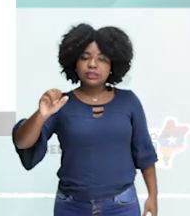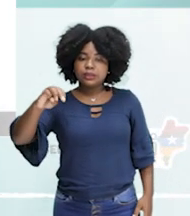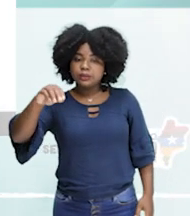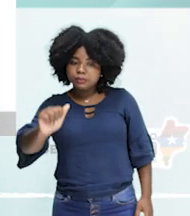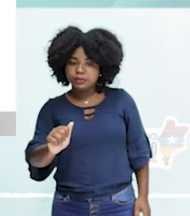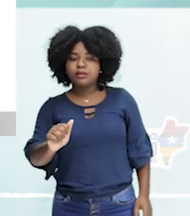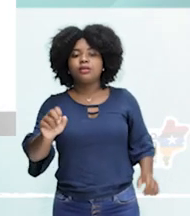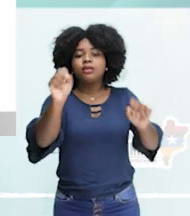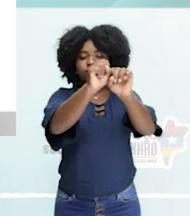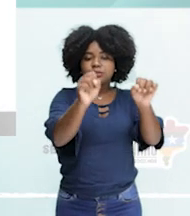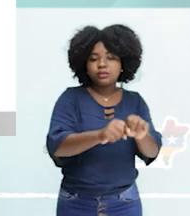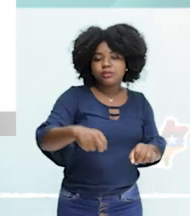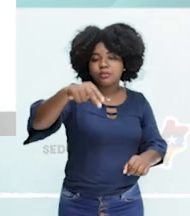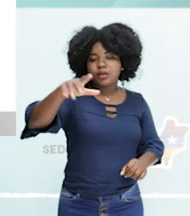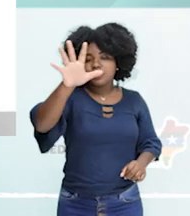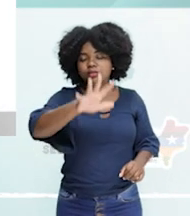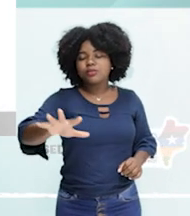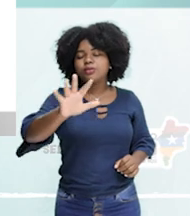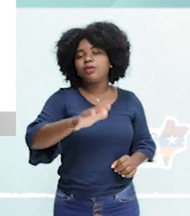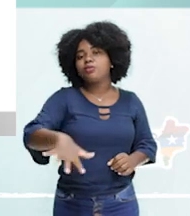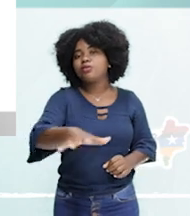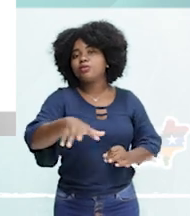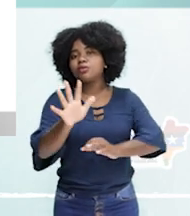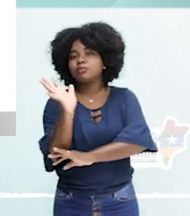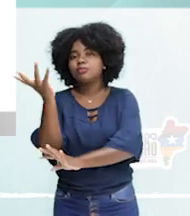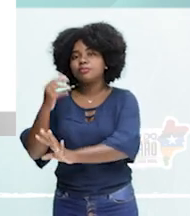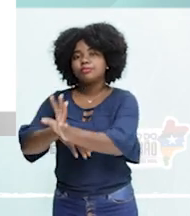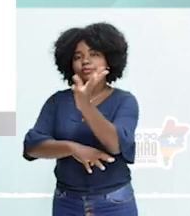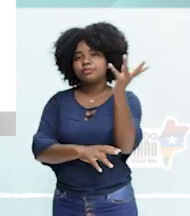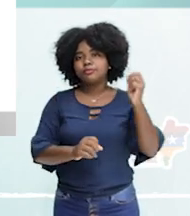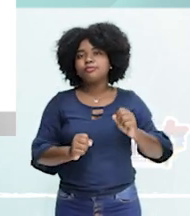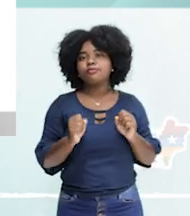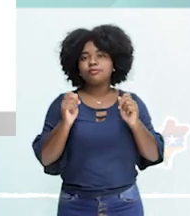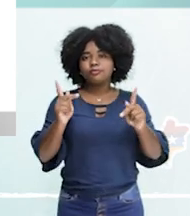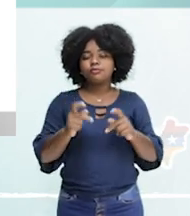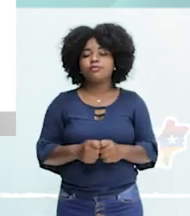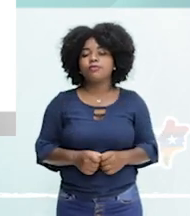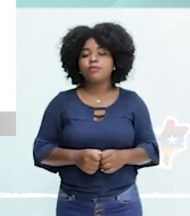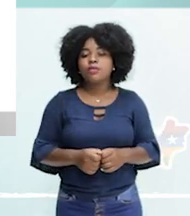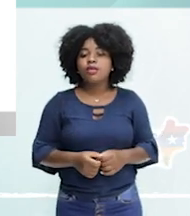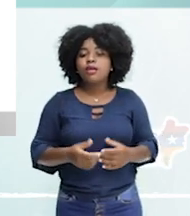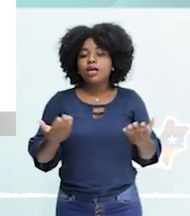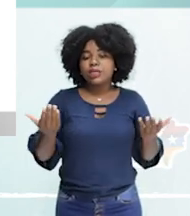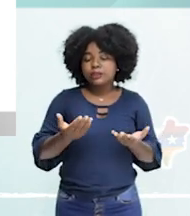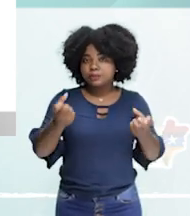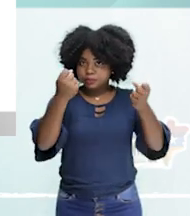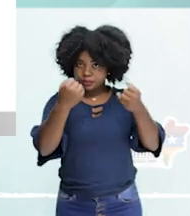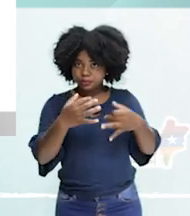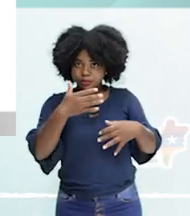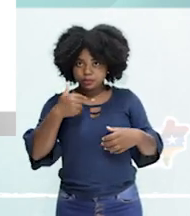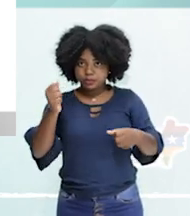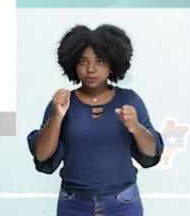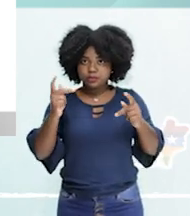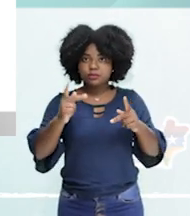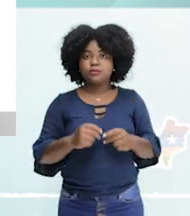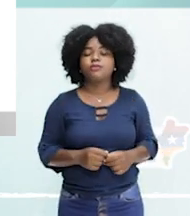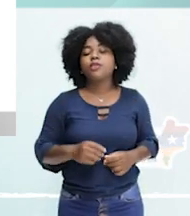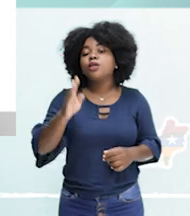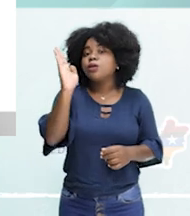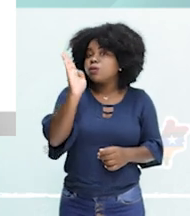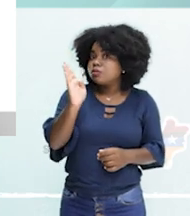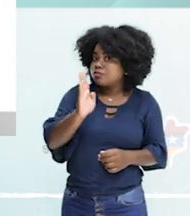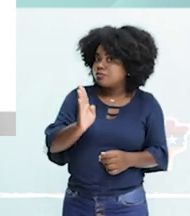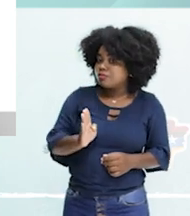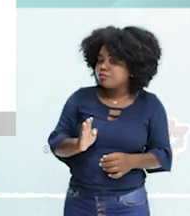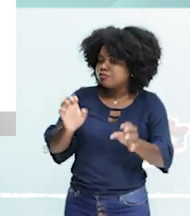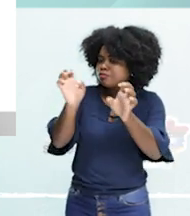Sistema Nacional do Meio Ambiente. Eu vou fazer uma comparaçãozinha para ti, bem aqui facinho, para tu entender. O Brasil, galera, tá? Quando a gente olha